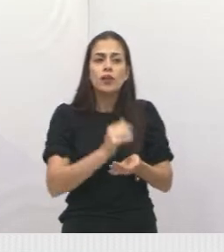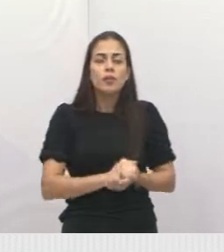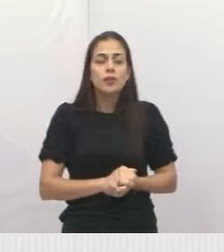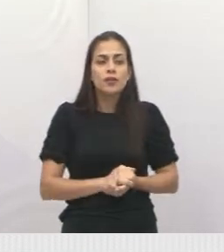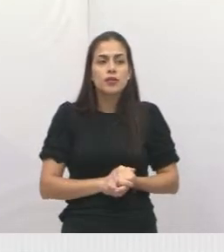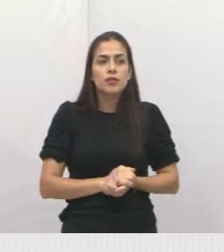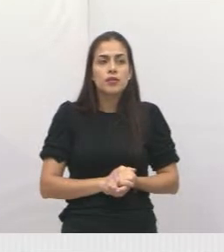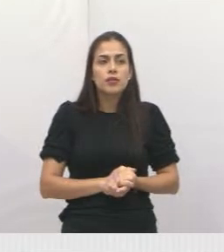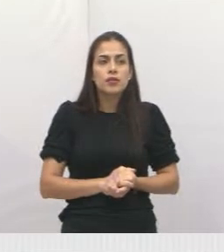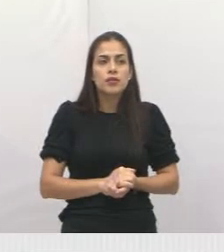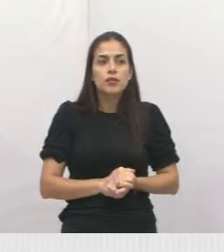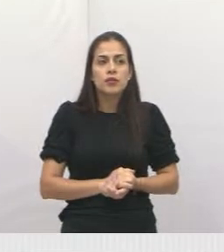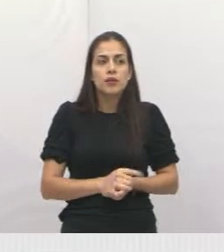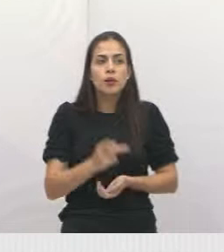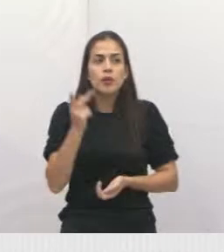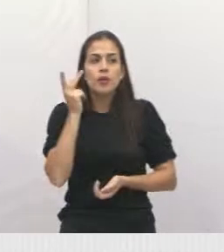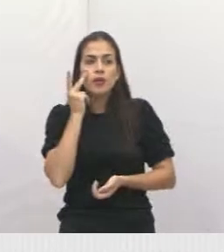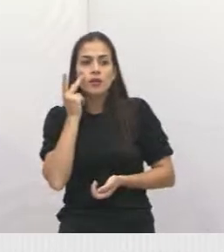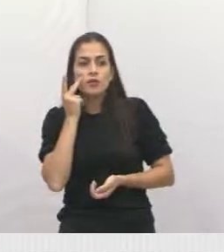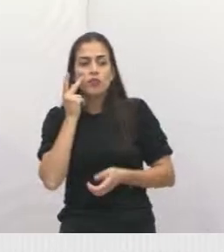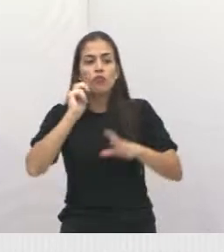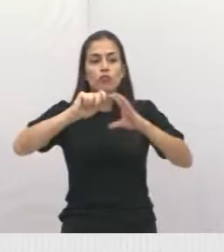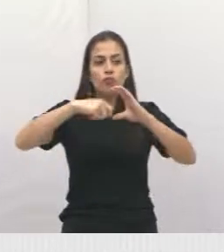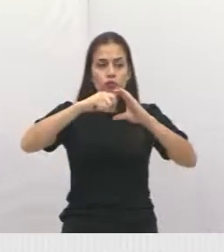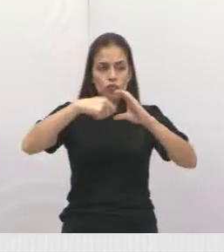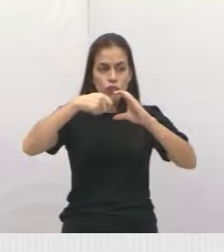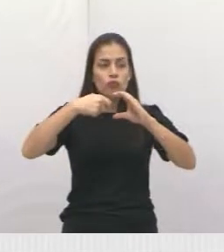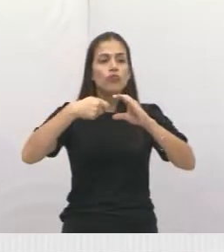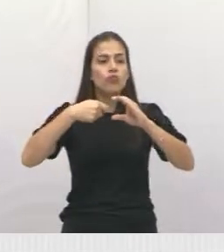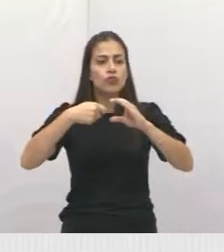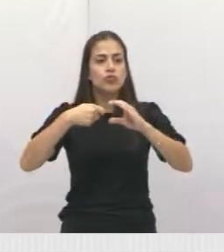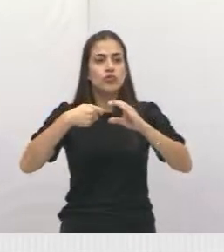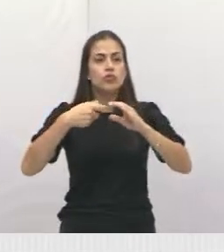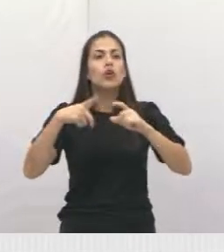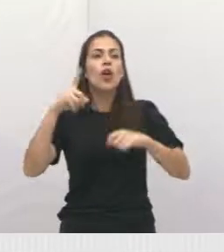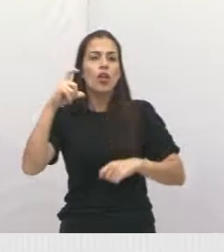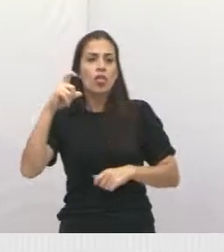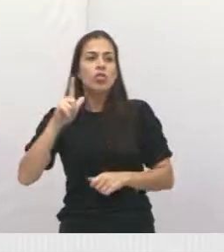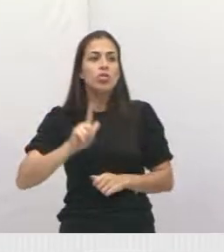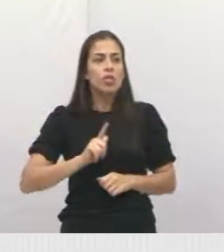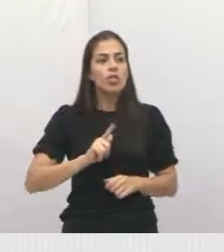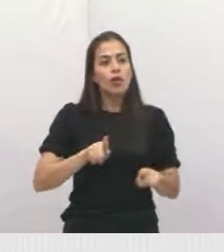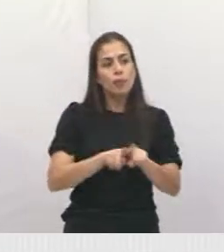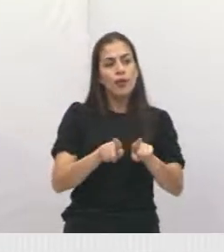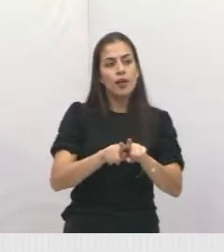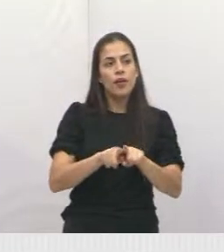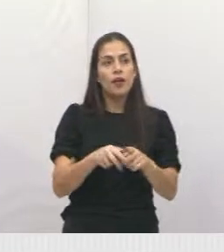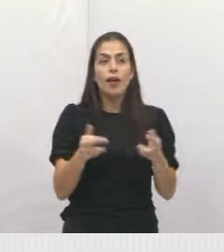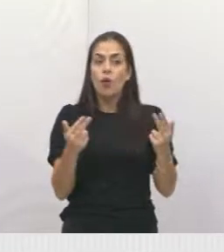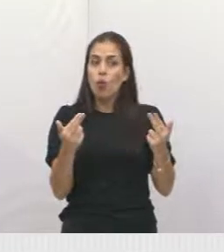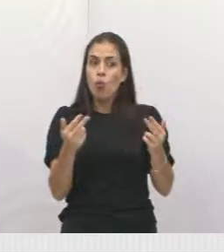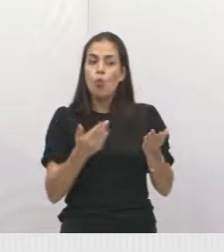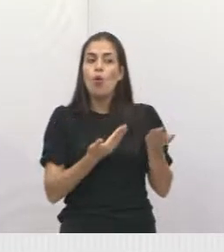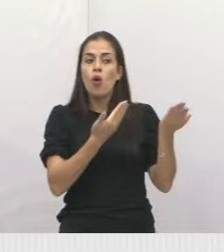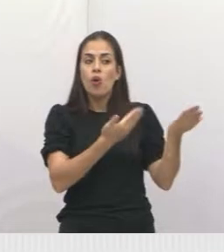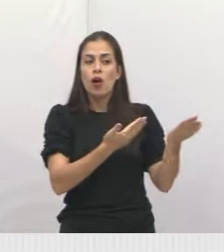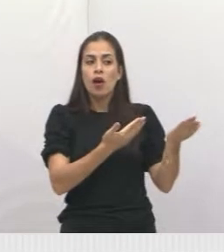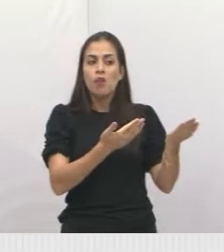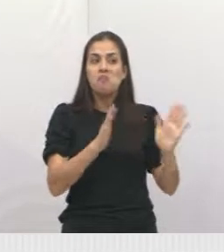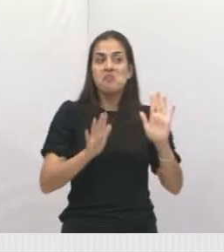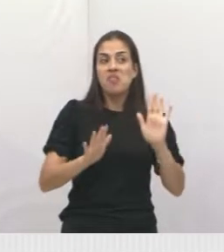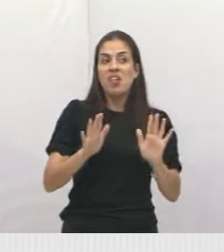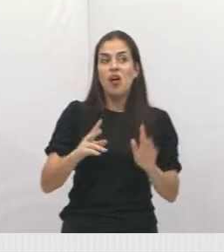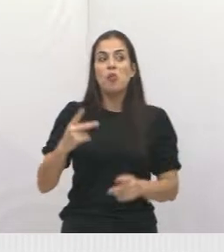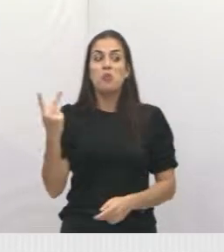Isso aí o Paulinho dos Condutores esteve fazendo um vídeo lá. E eu tenho essa foto também, né, Paulinho? A mesma tubulação aí, né, Paulinho? Quem sabe dois vereadores pedindo, né?